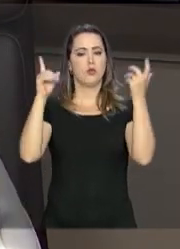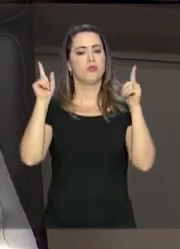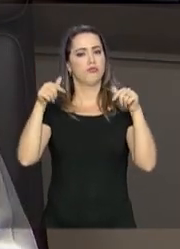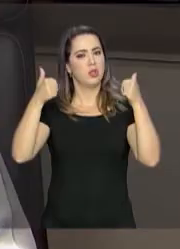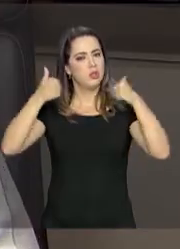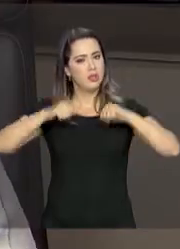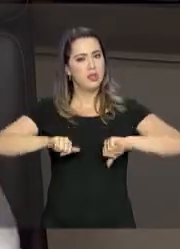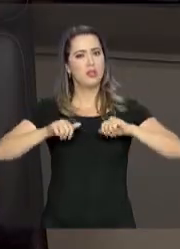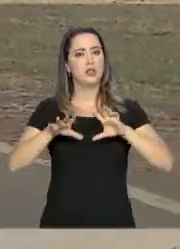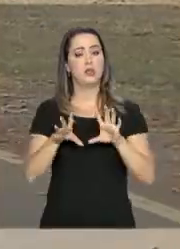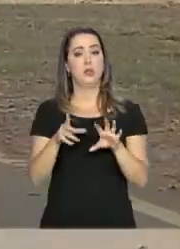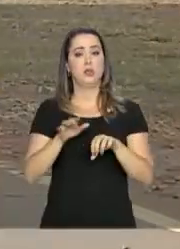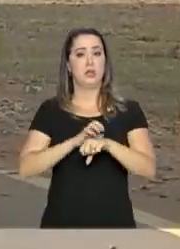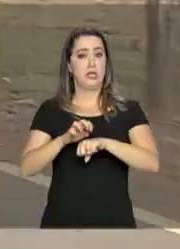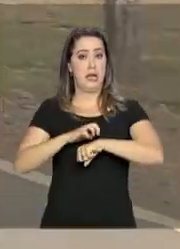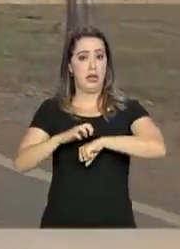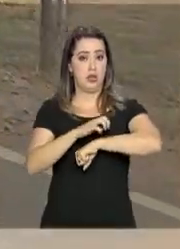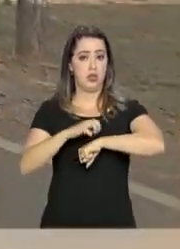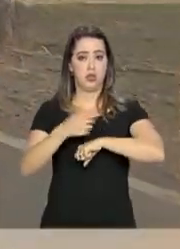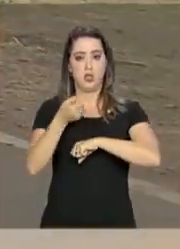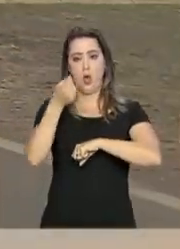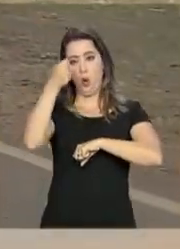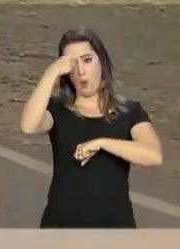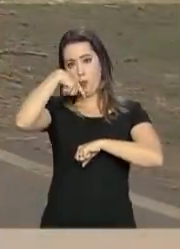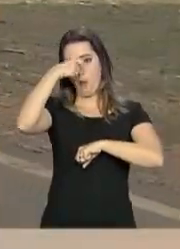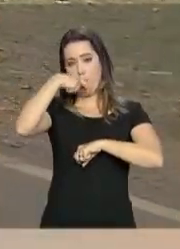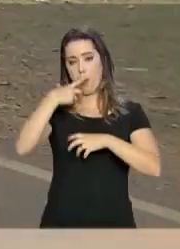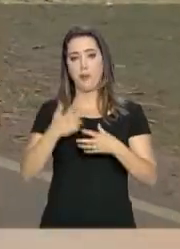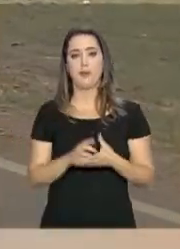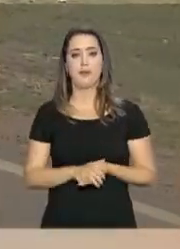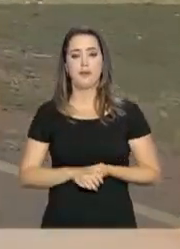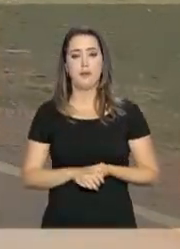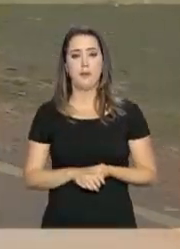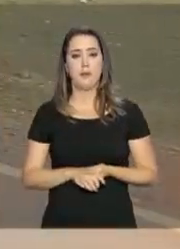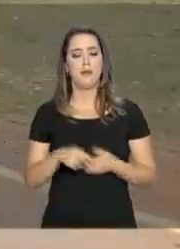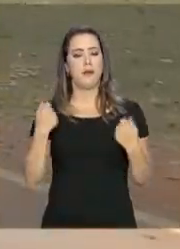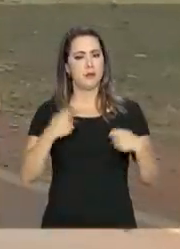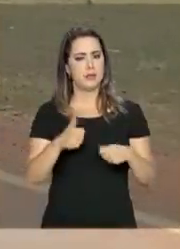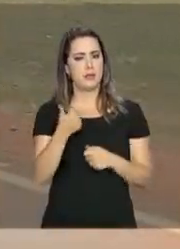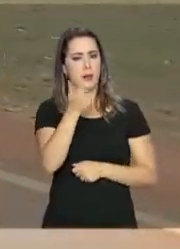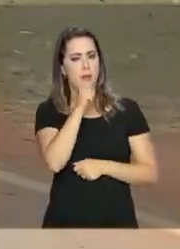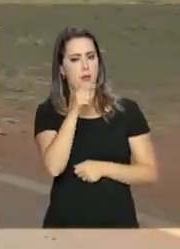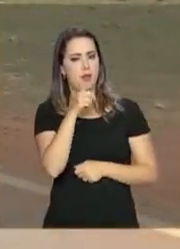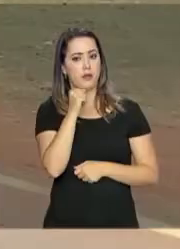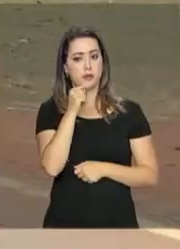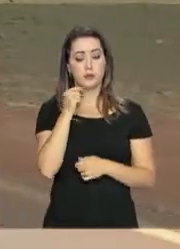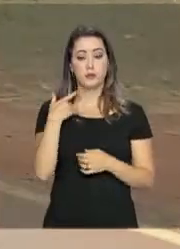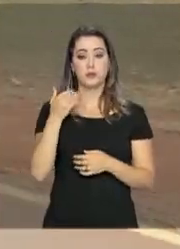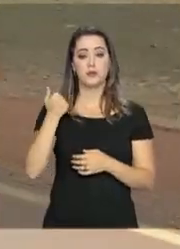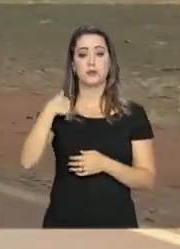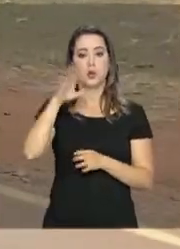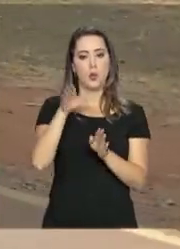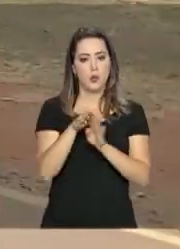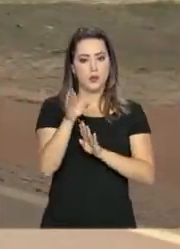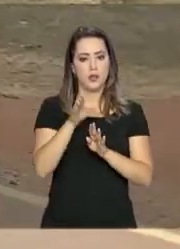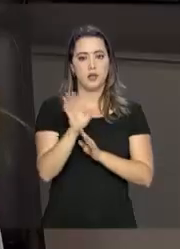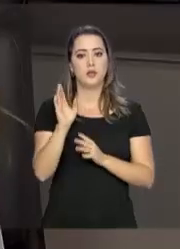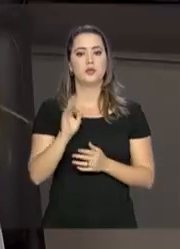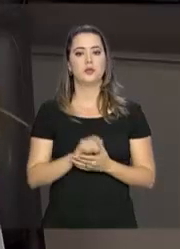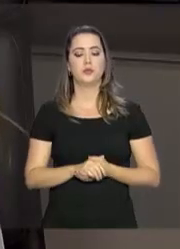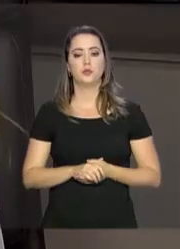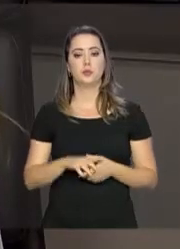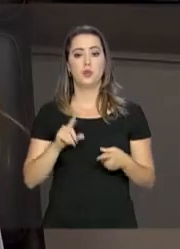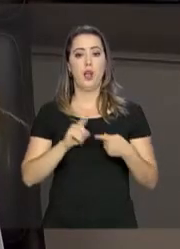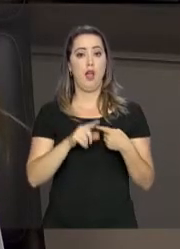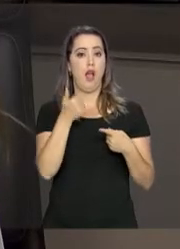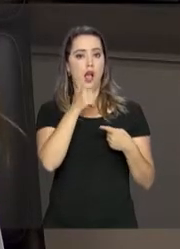inflamação alérgica. E para evitar as doenças deste período, vale beber muita água e seguir mais algumas dicas. A